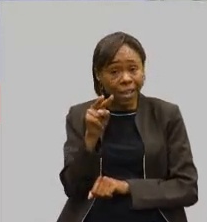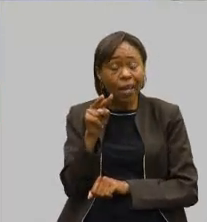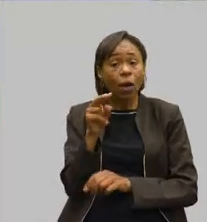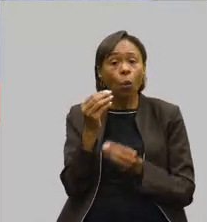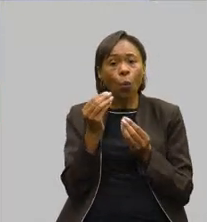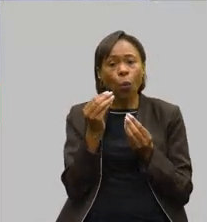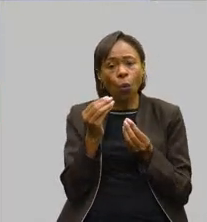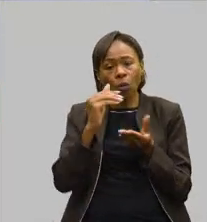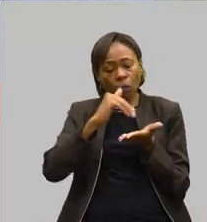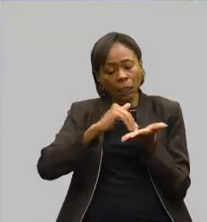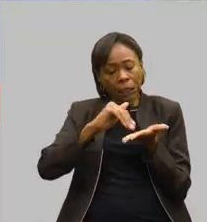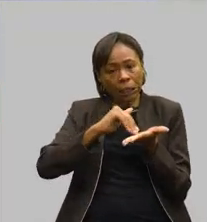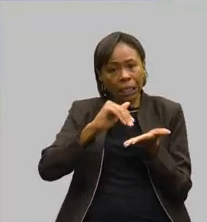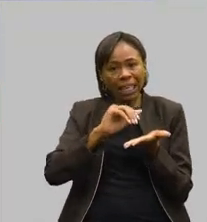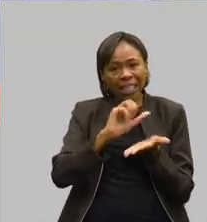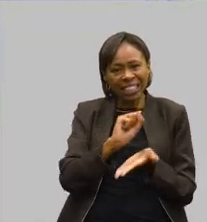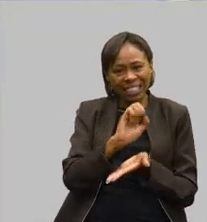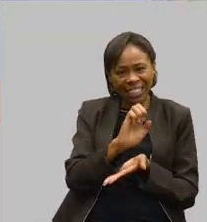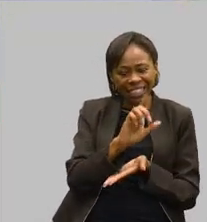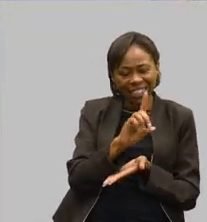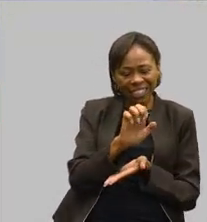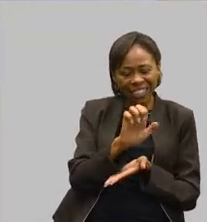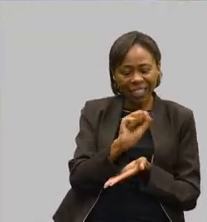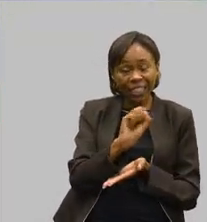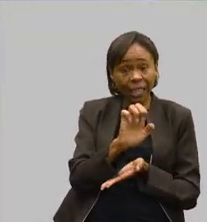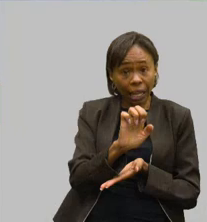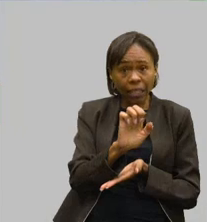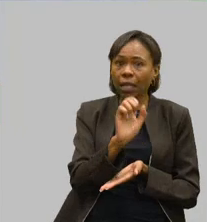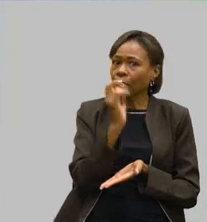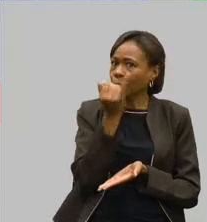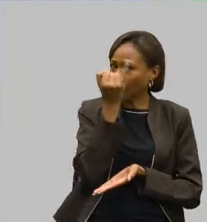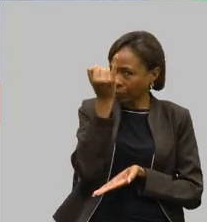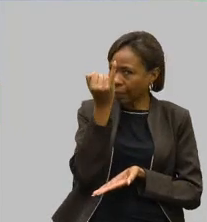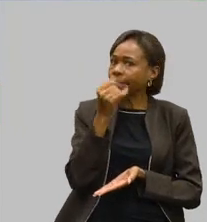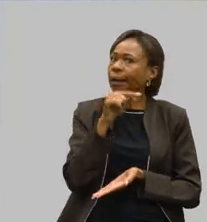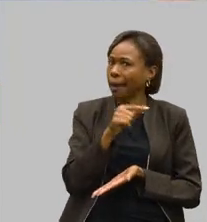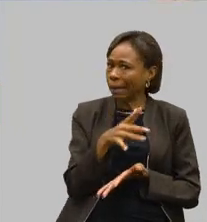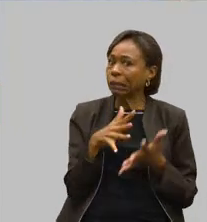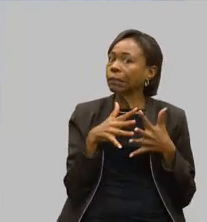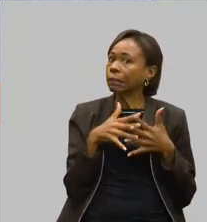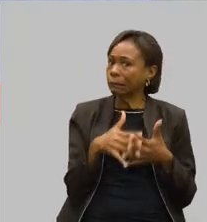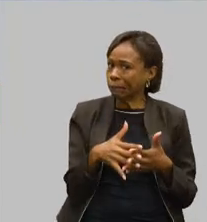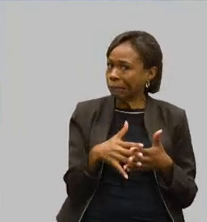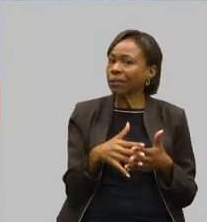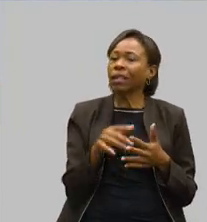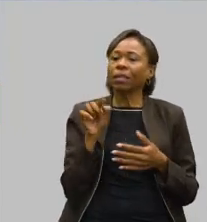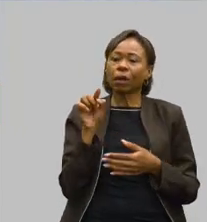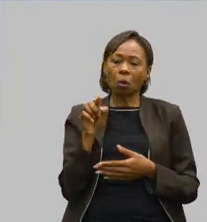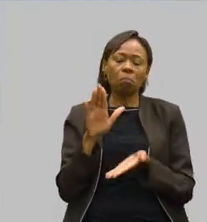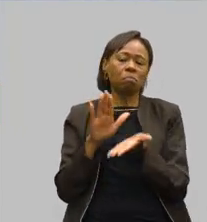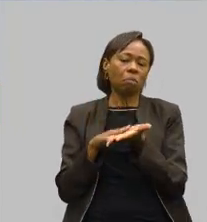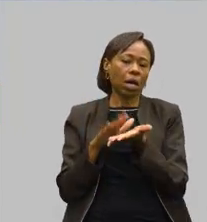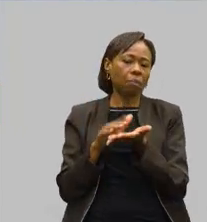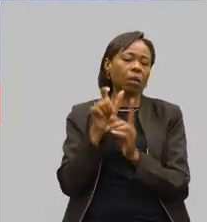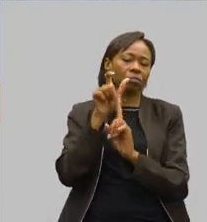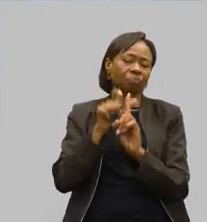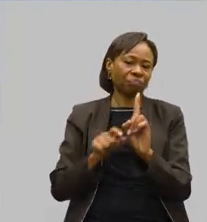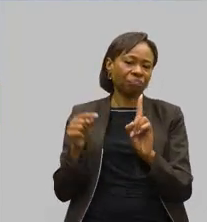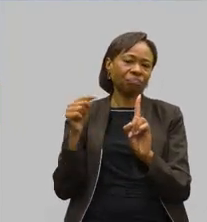complexidade de uma secretaria. Então, parabéns, você está no lugar certo, porque você é uma pessoa humana, pessoa